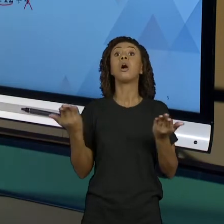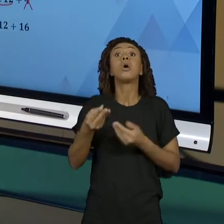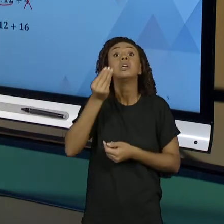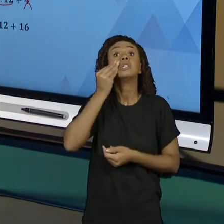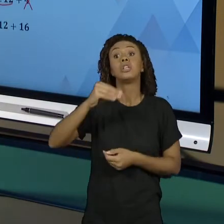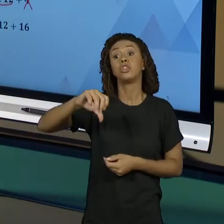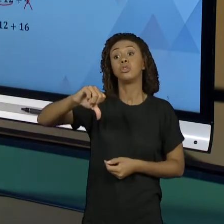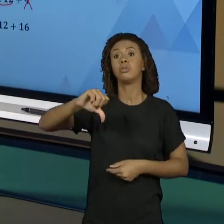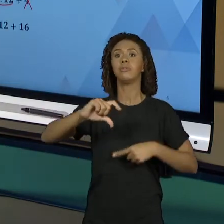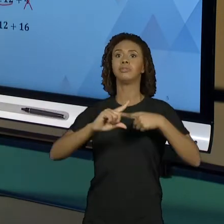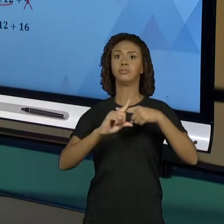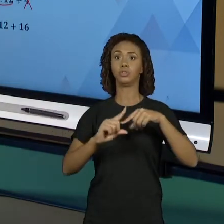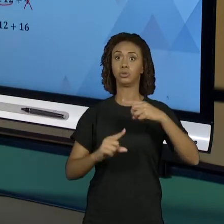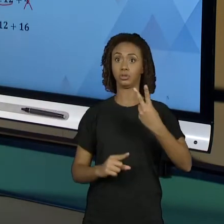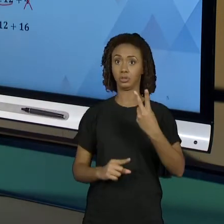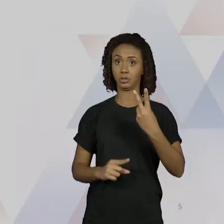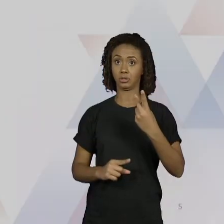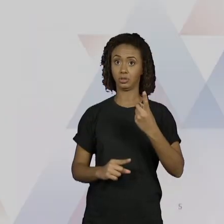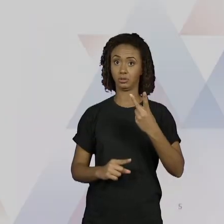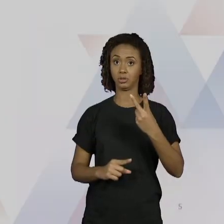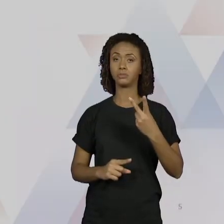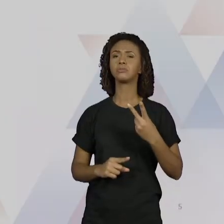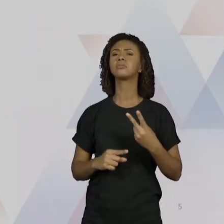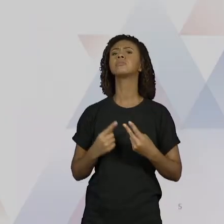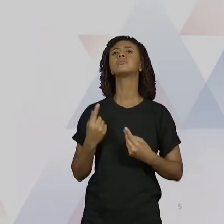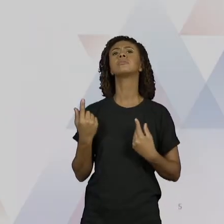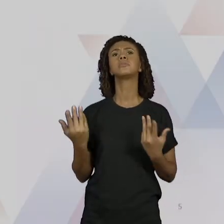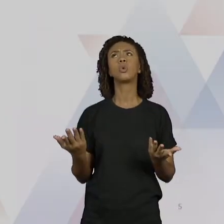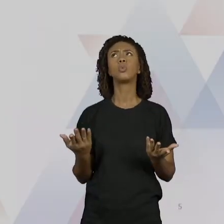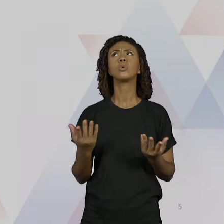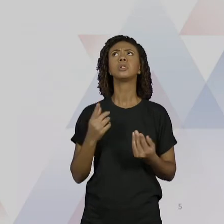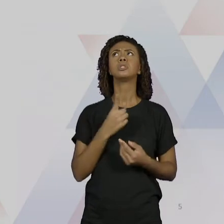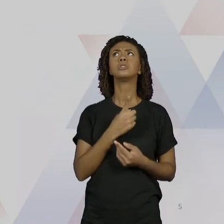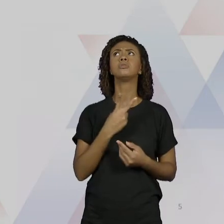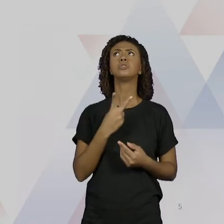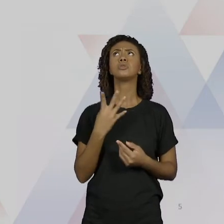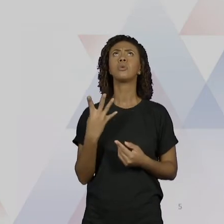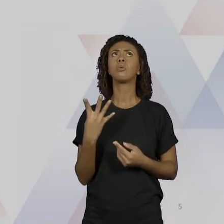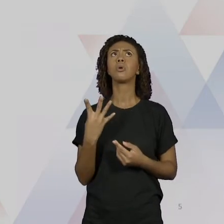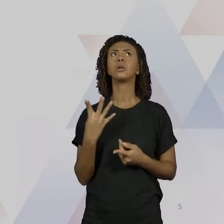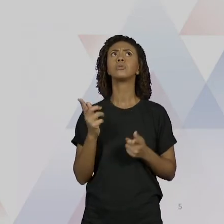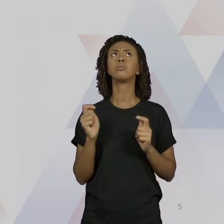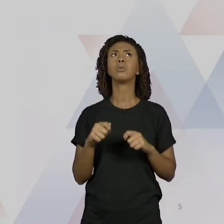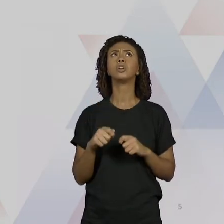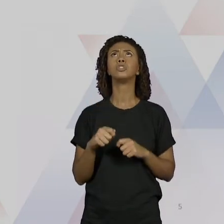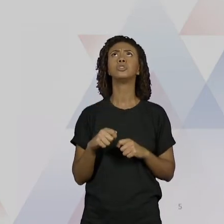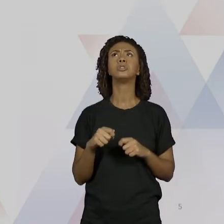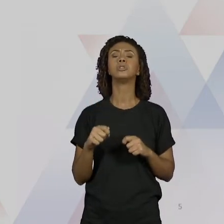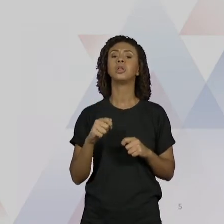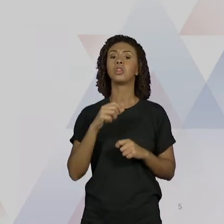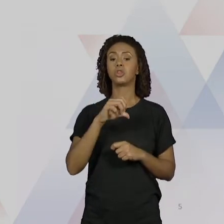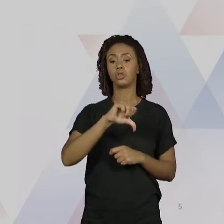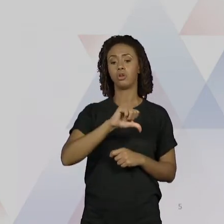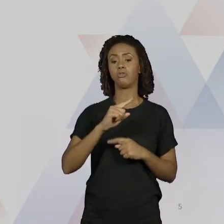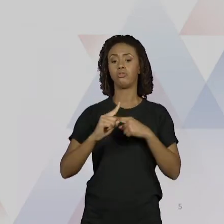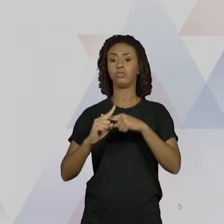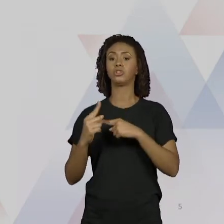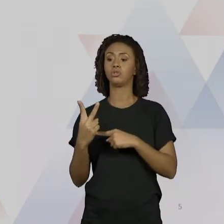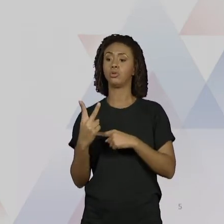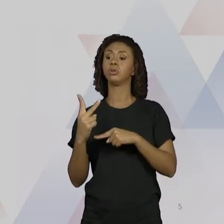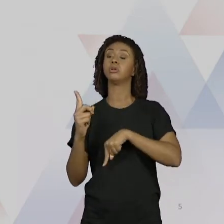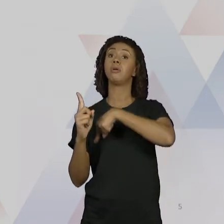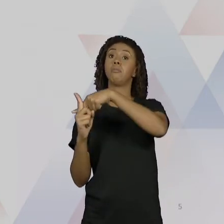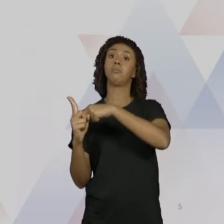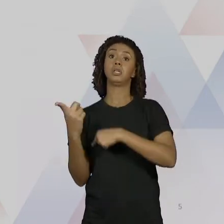vezes 12. Então, quando eu faço 9 vezes 12, o 124, ele é 9 vezes 12, mais 16.